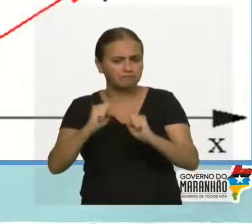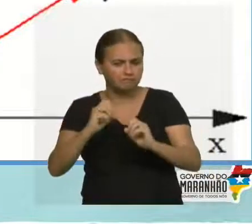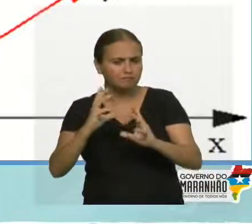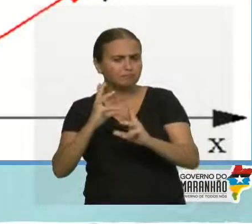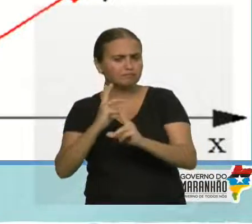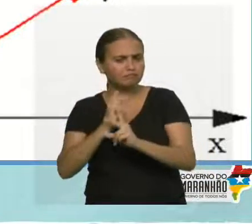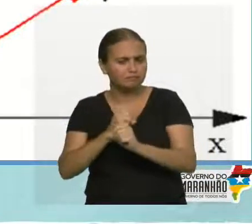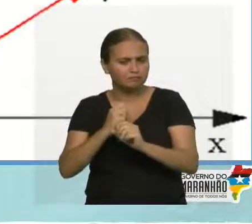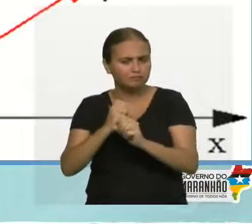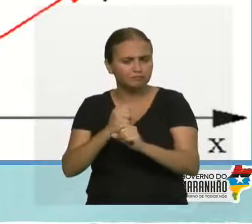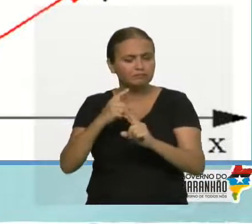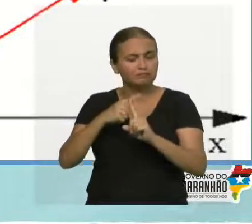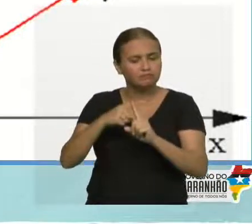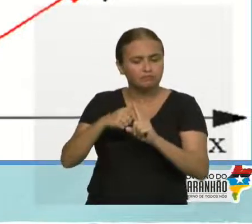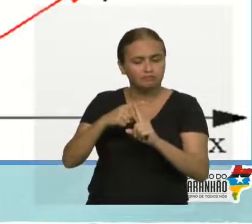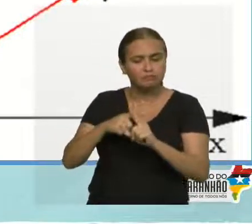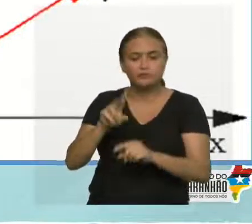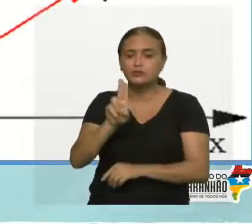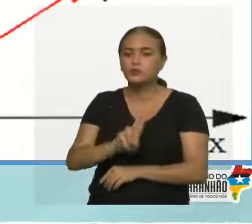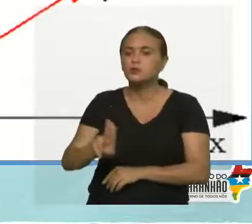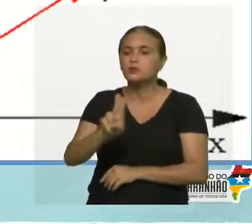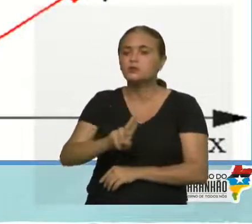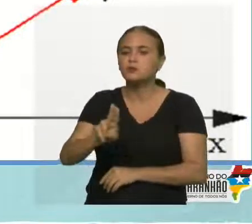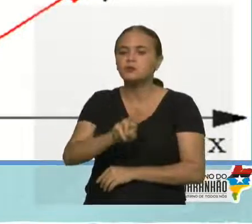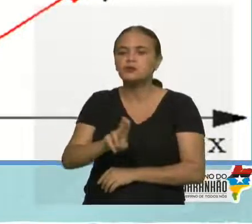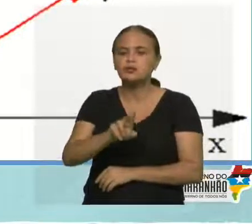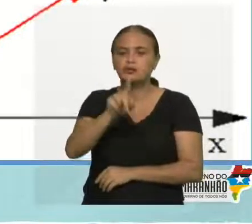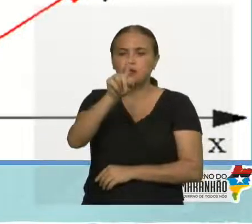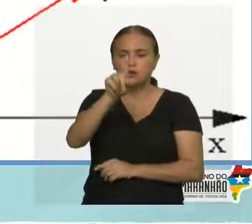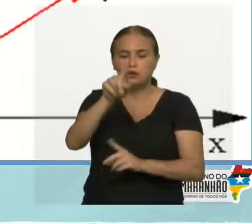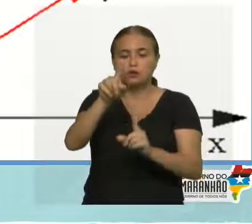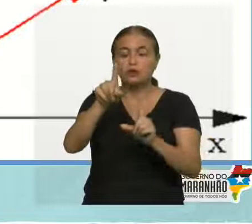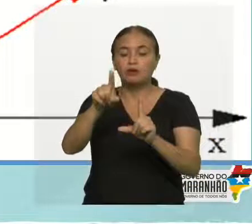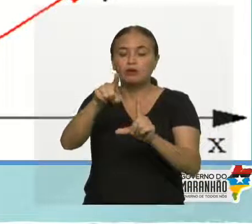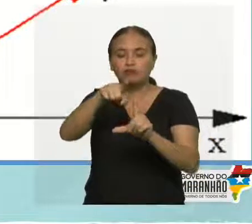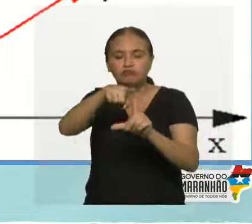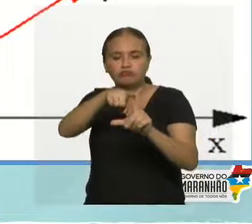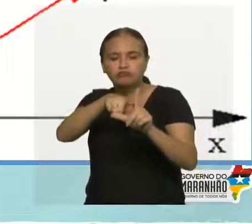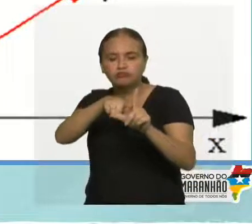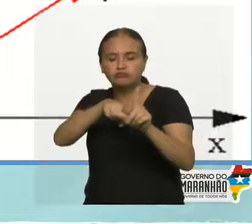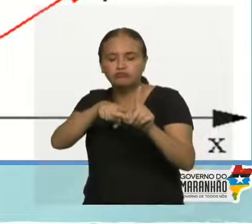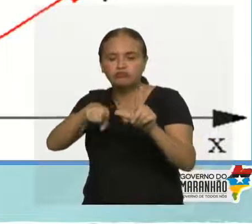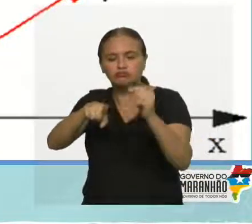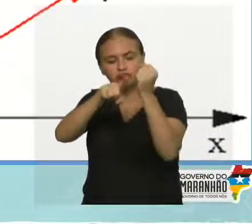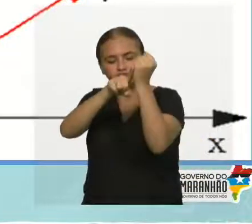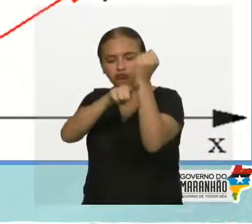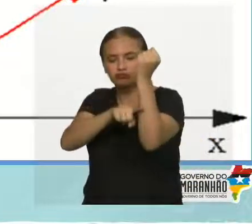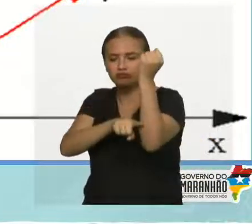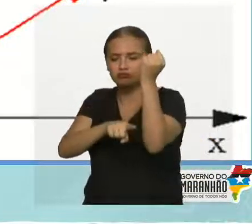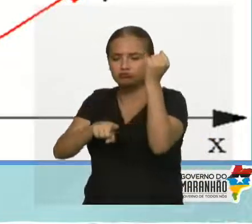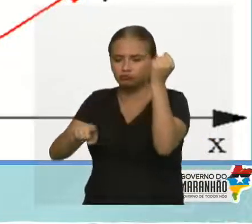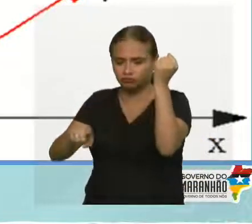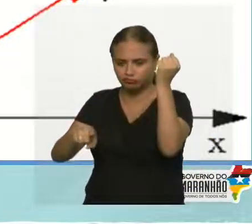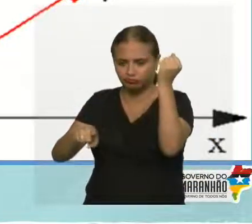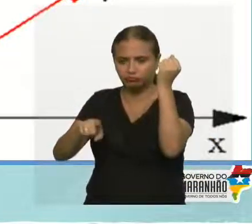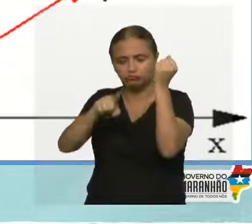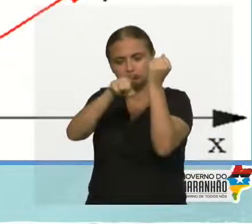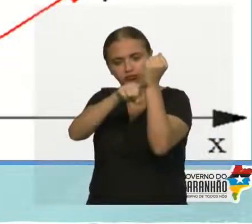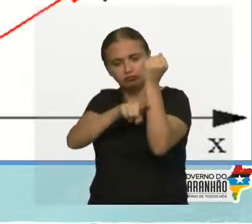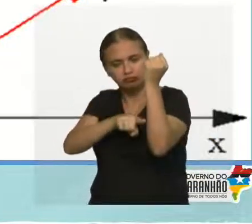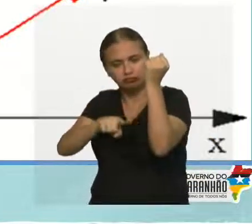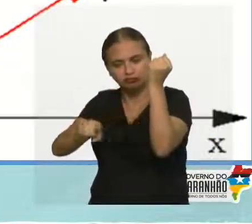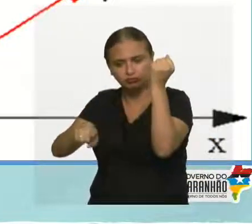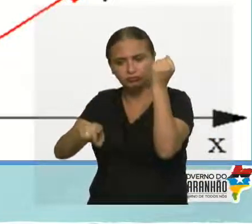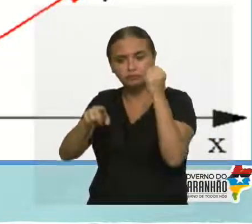decomposição é realizada no plano cartesiano como referencial de orientação. Plano cartesiano, eixo de coordenadas está ali na